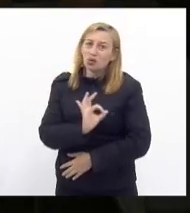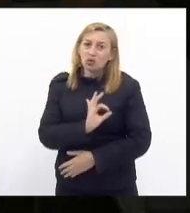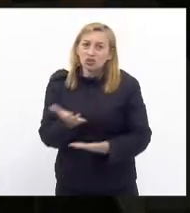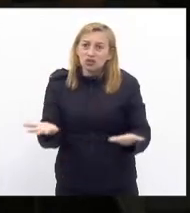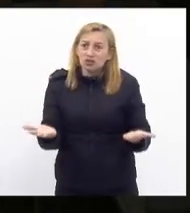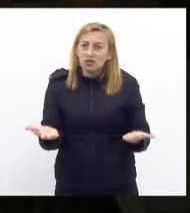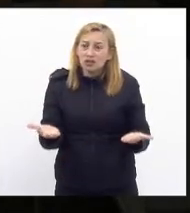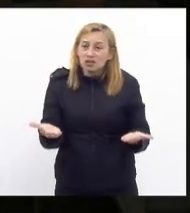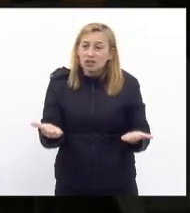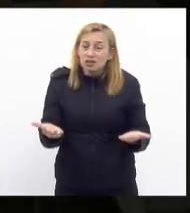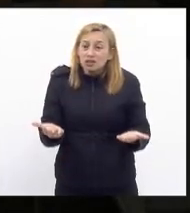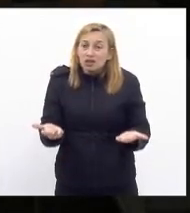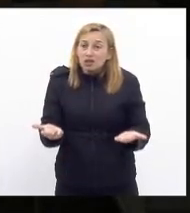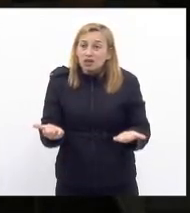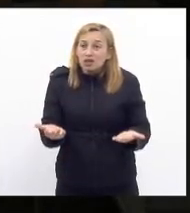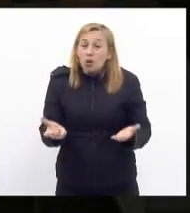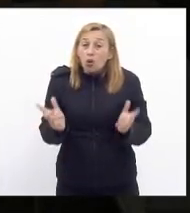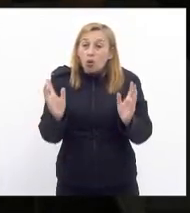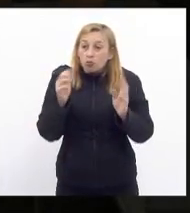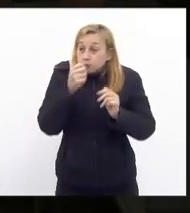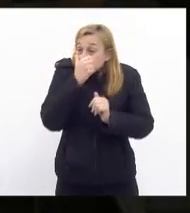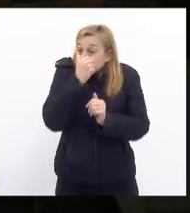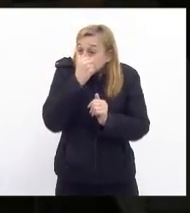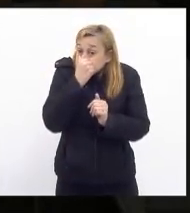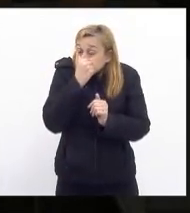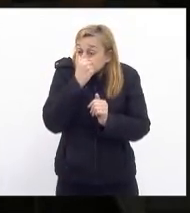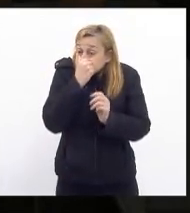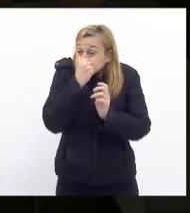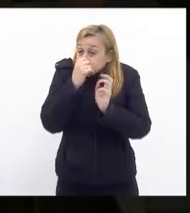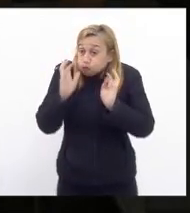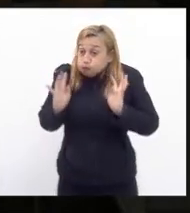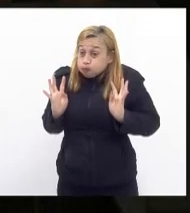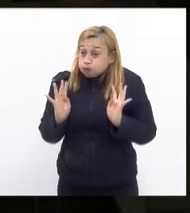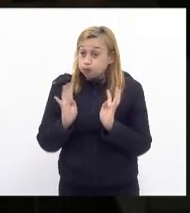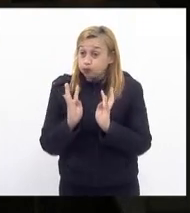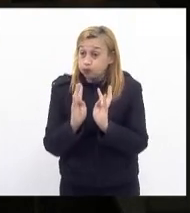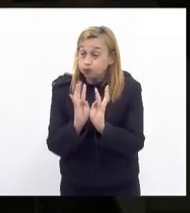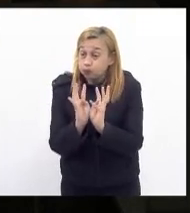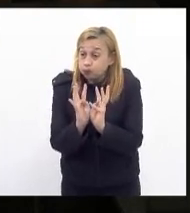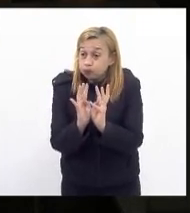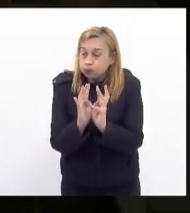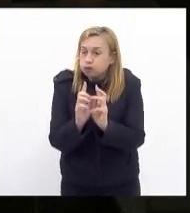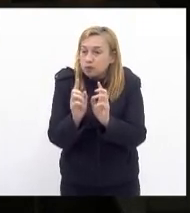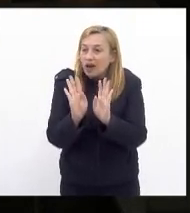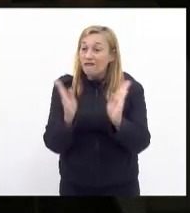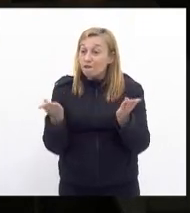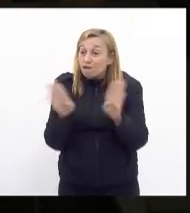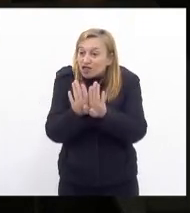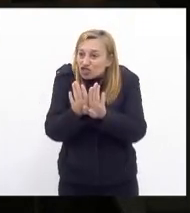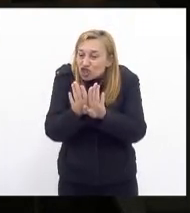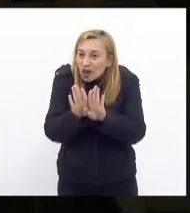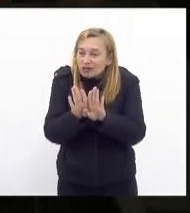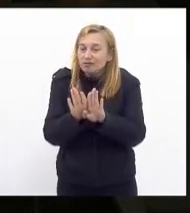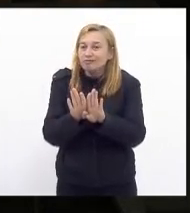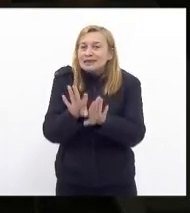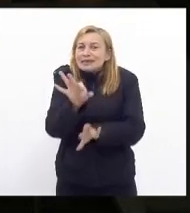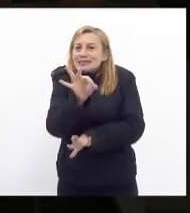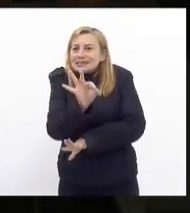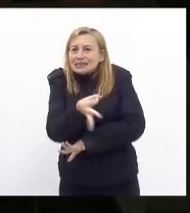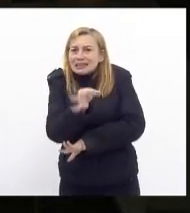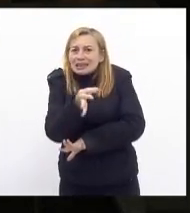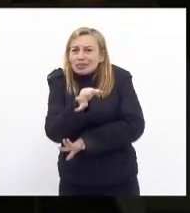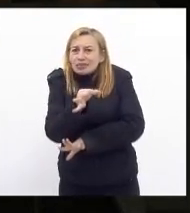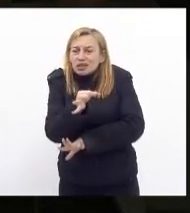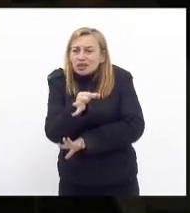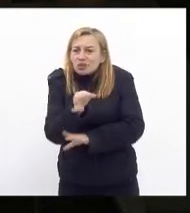uma certa aglomeração de pessoas num ambiente num recinto fechado consequentemente não